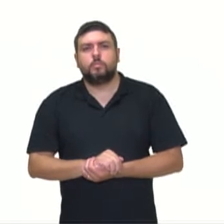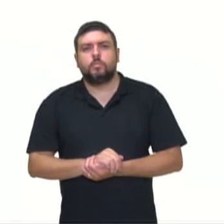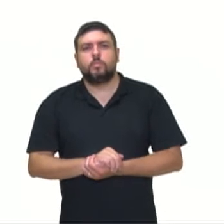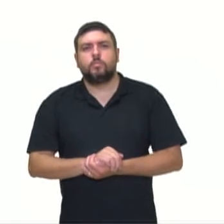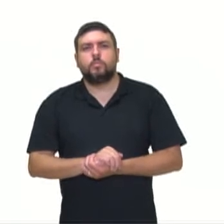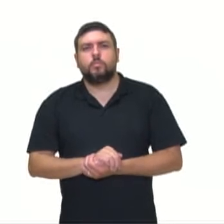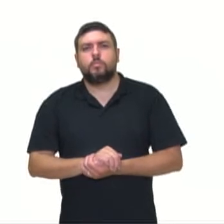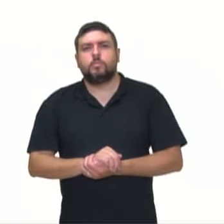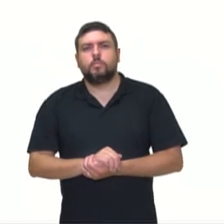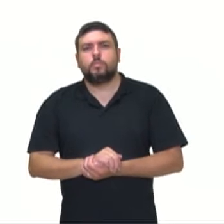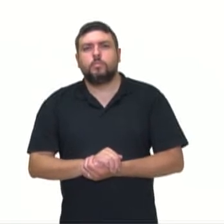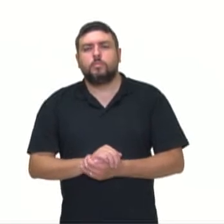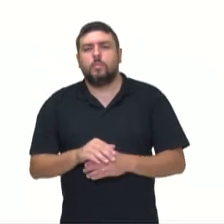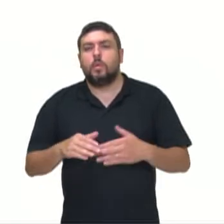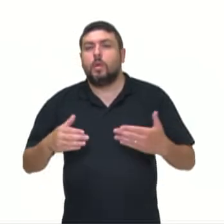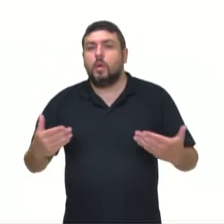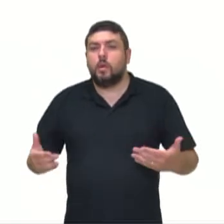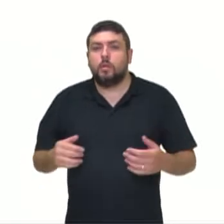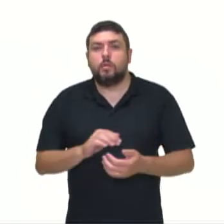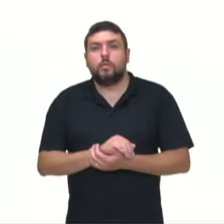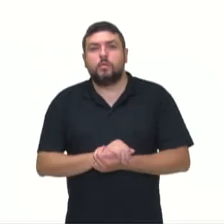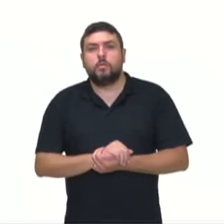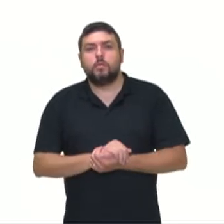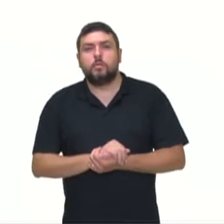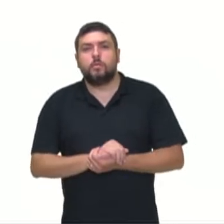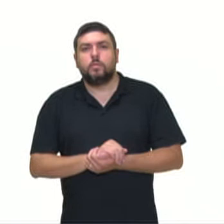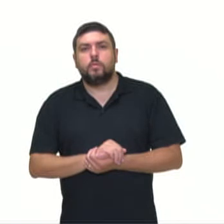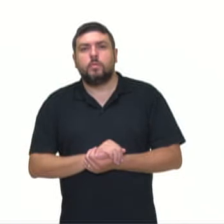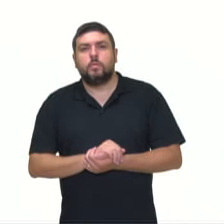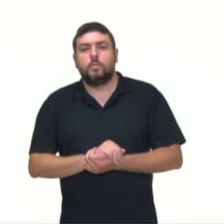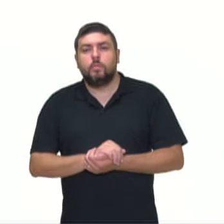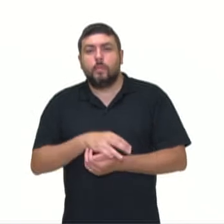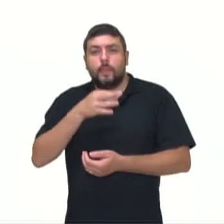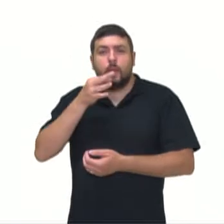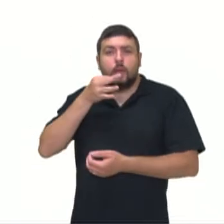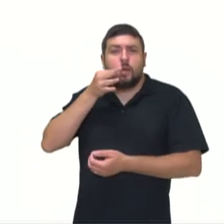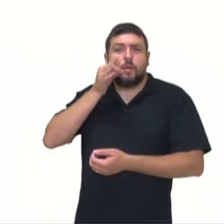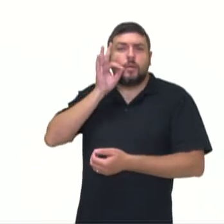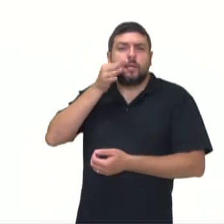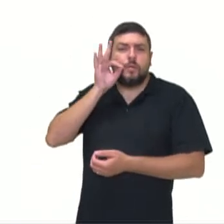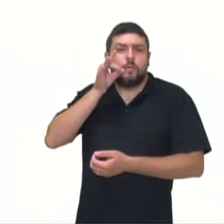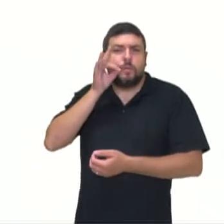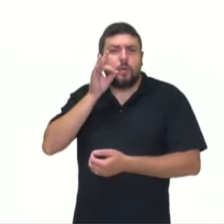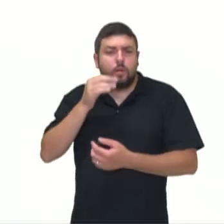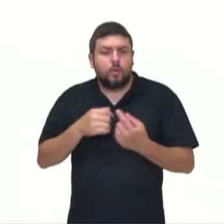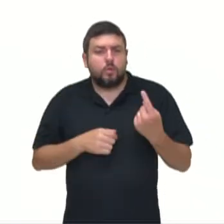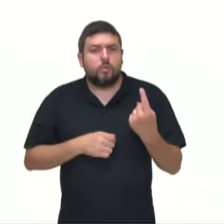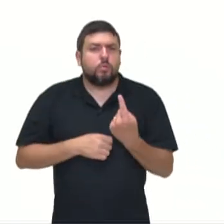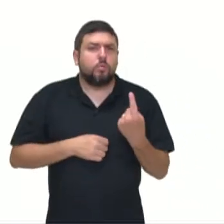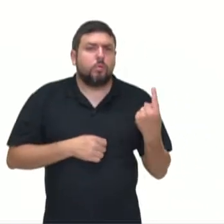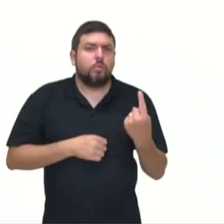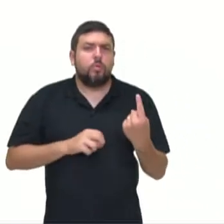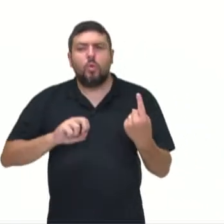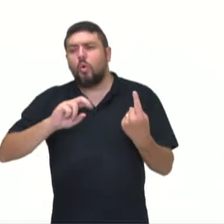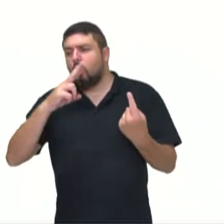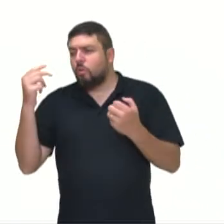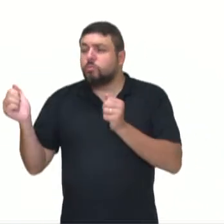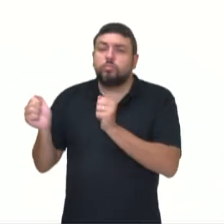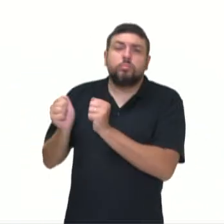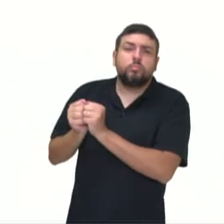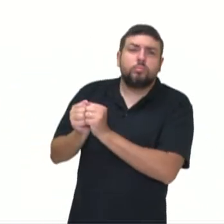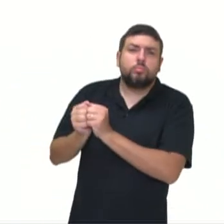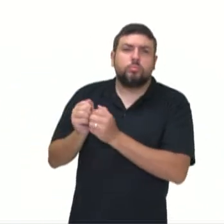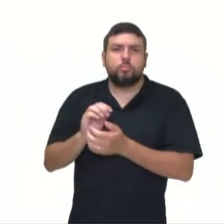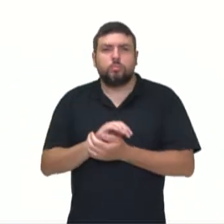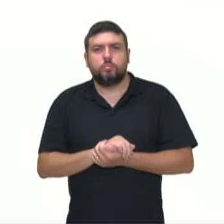sentidos produzem. Solo ou acompanhado? Ou um café? Solo ou acompanhado? Você quer tomar um café? Sozinho ou acompanhado? O que que quer dizer